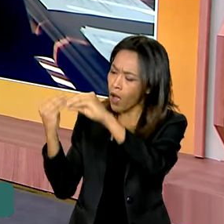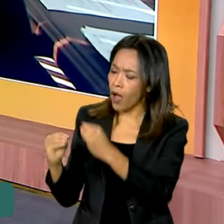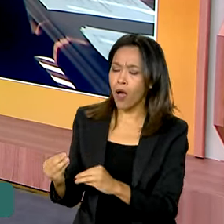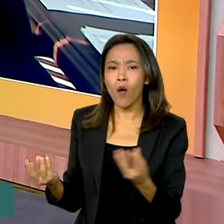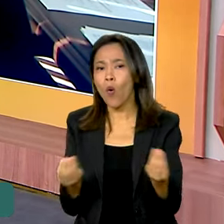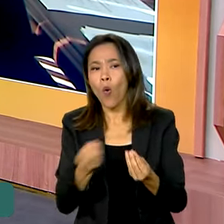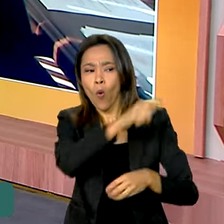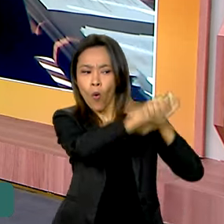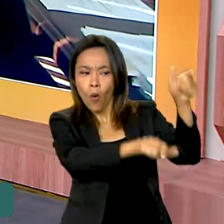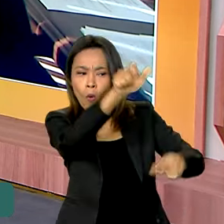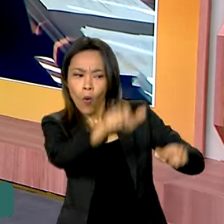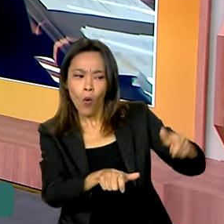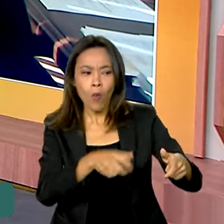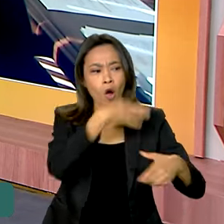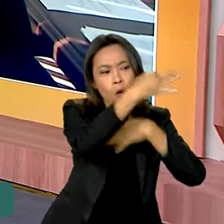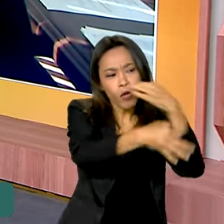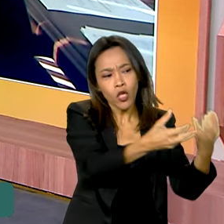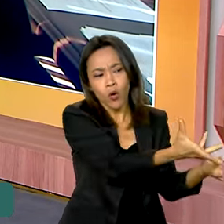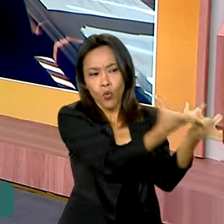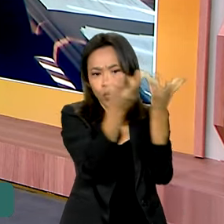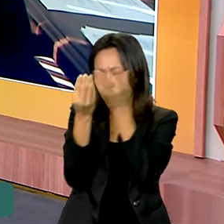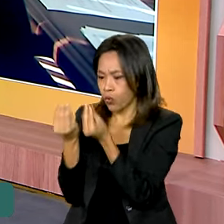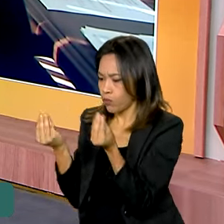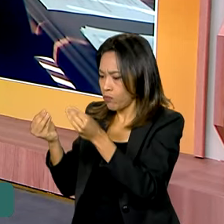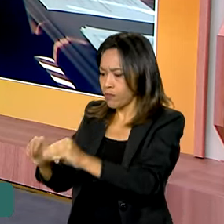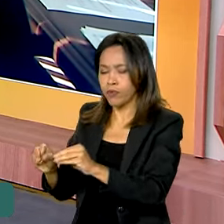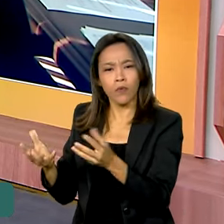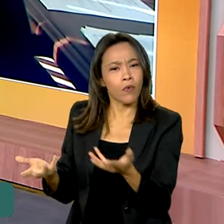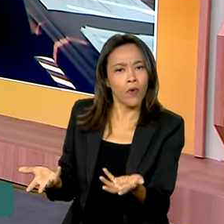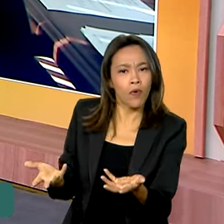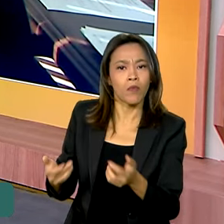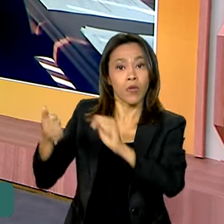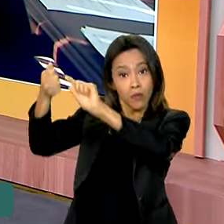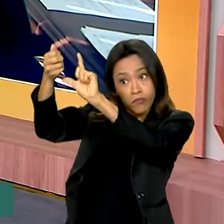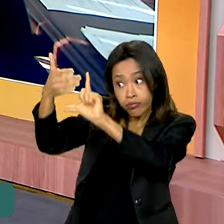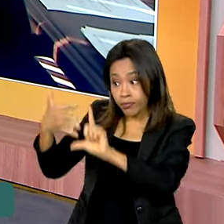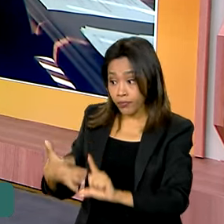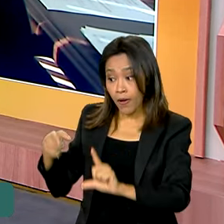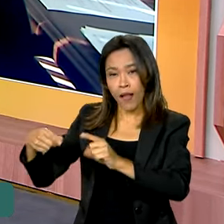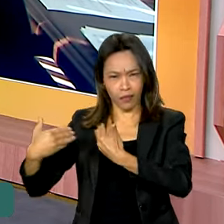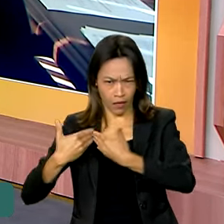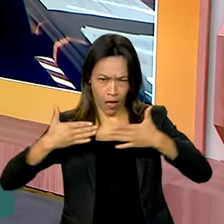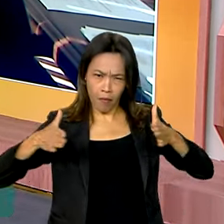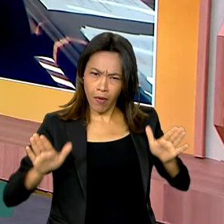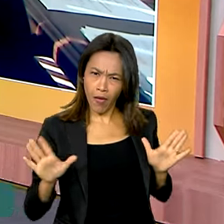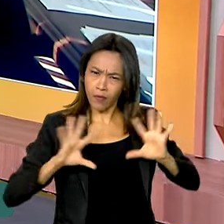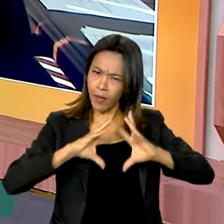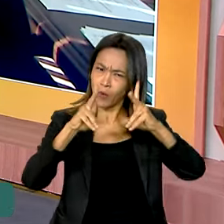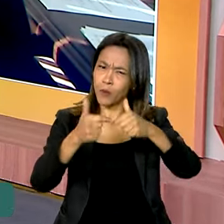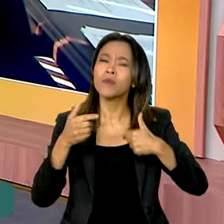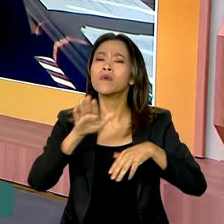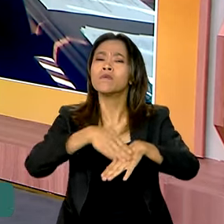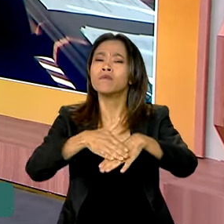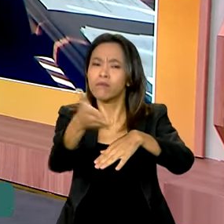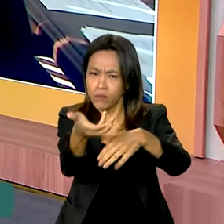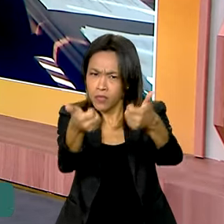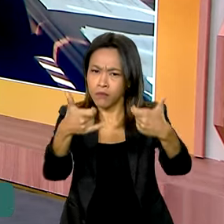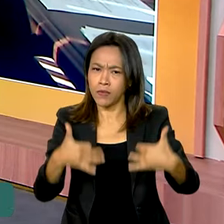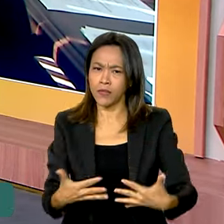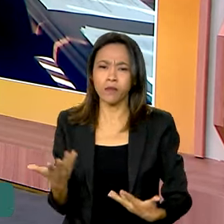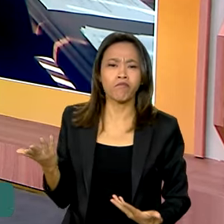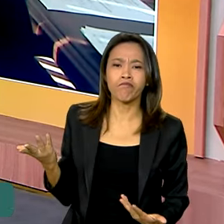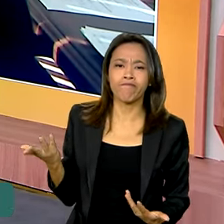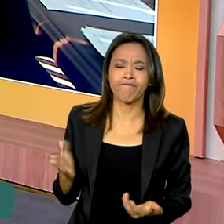participar da construção. E essa plataforma Brasil Participativo, ela está aberta a todos os brasileiros. Explica para a gente, secretário.